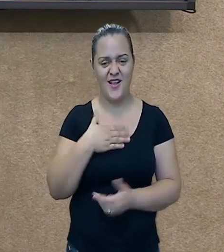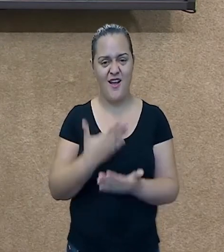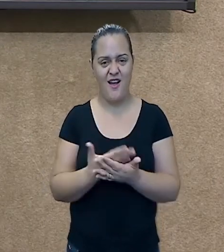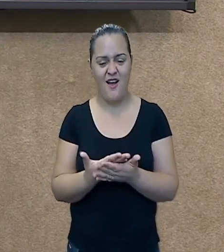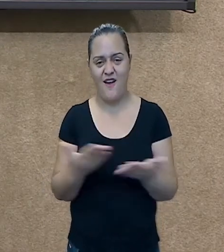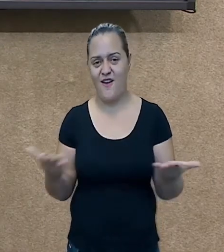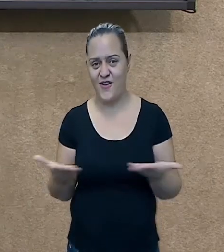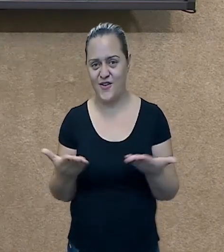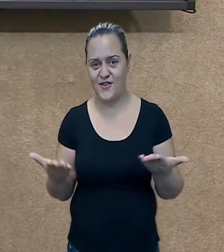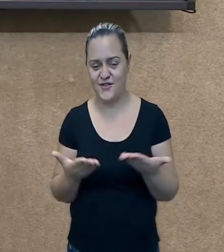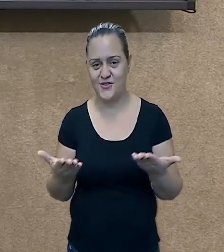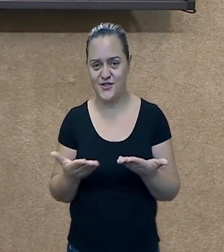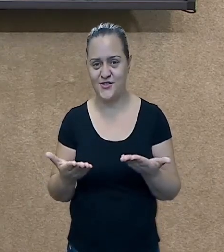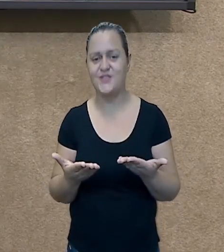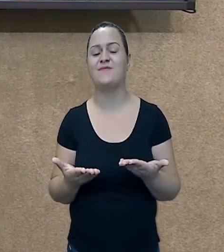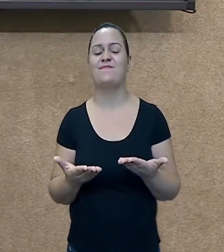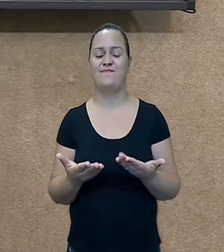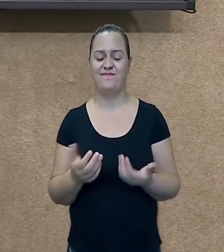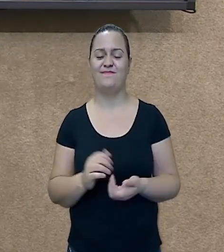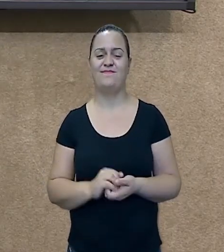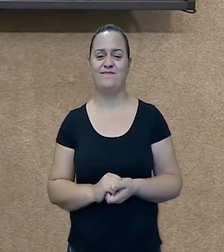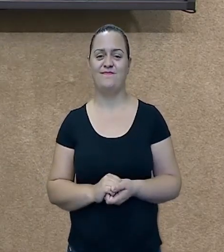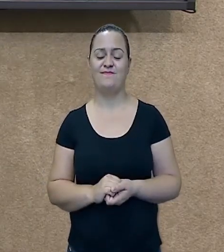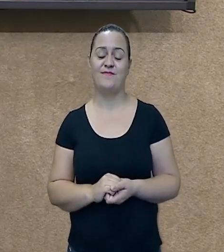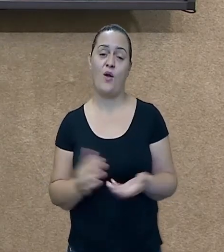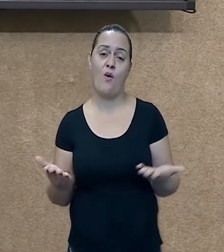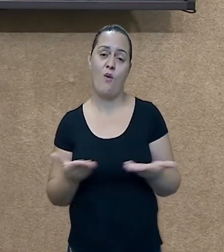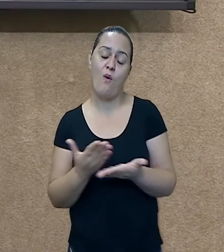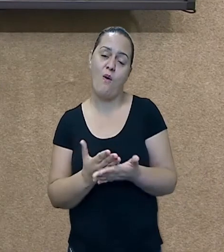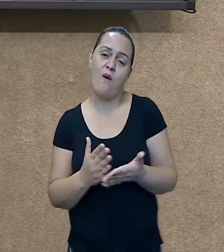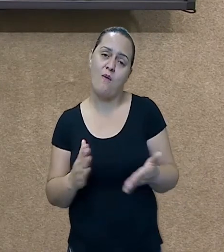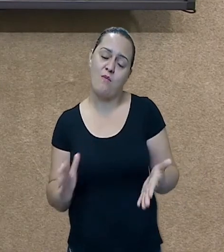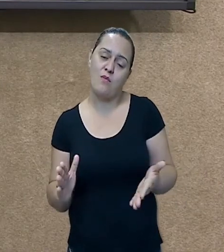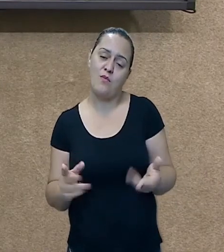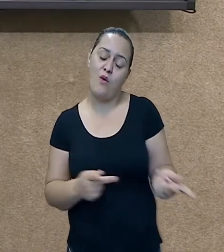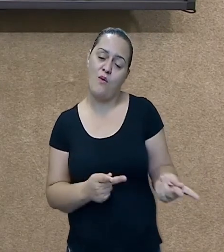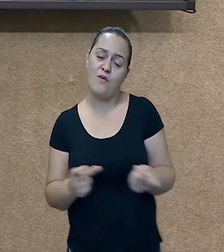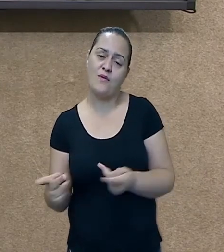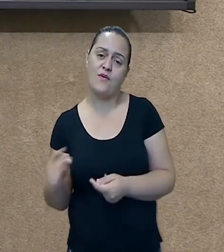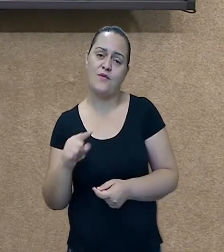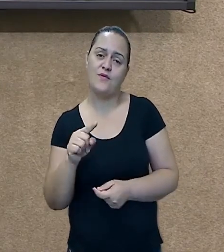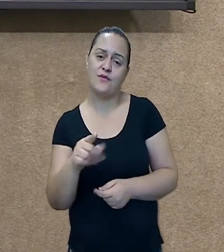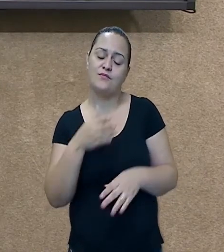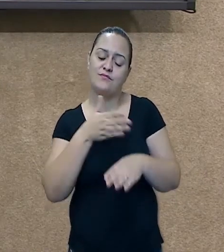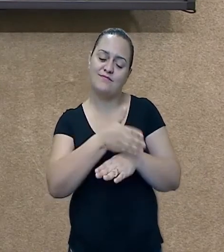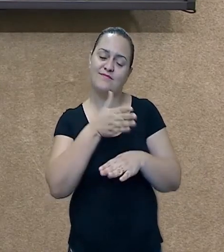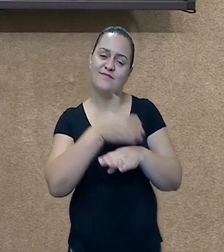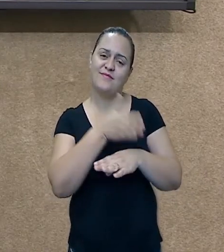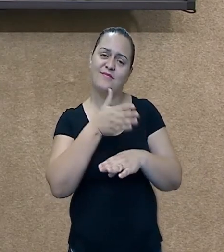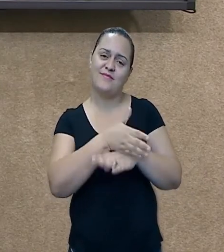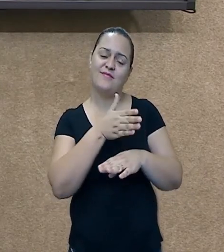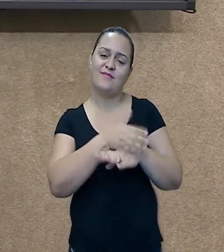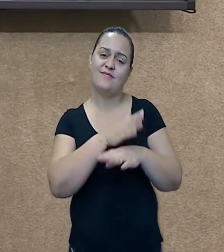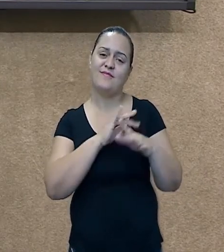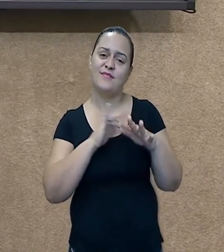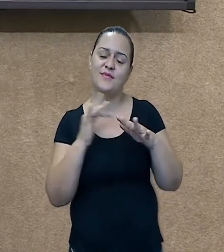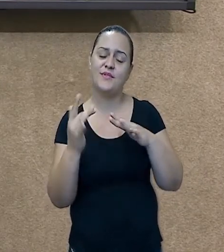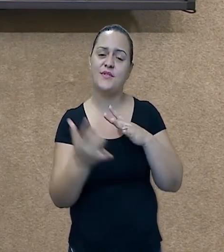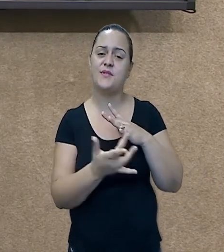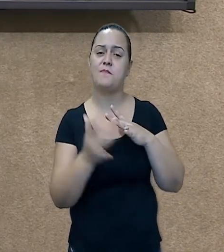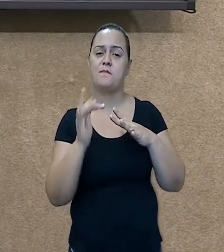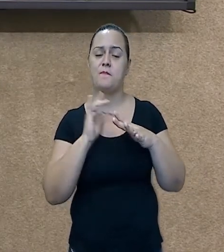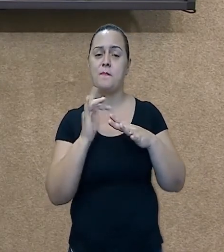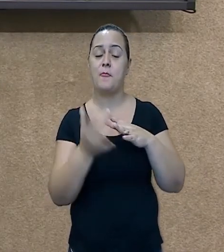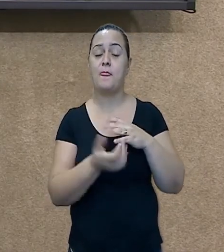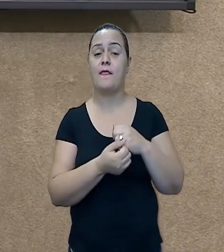Gostaram? Espero que tenham gostado. Por hoje é só. Convido vocês a acessarem a plataforma SMEDGV. Lá tem